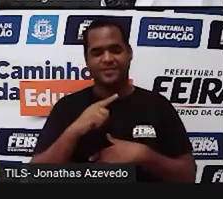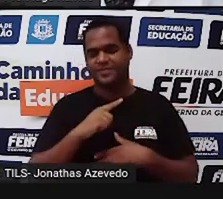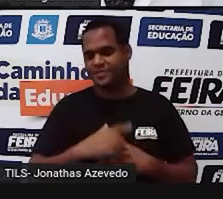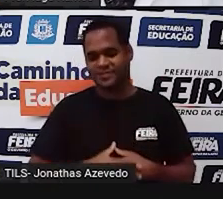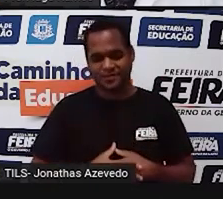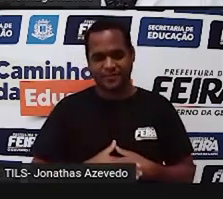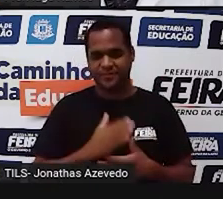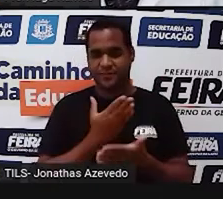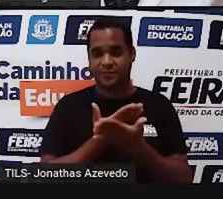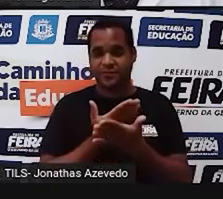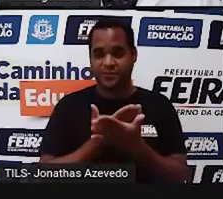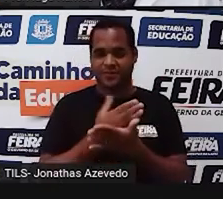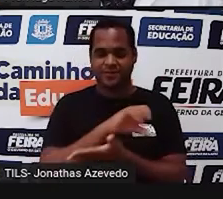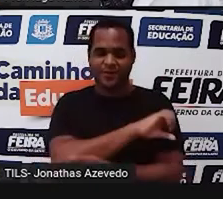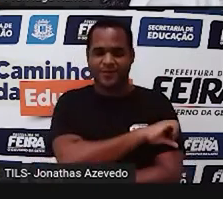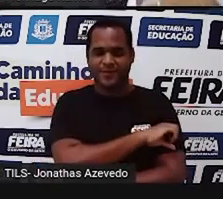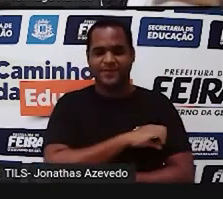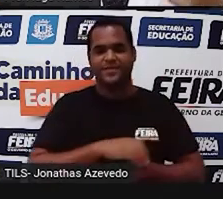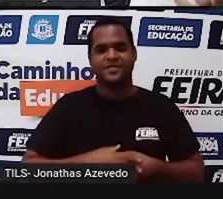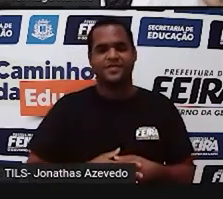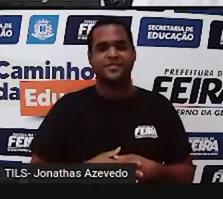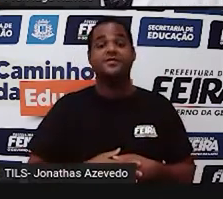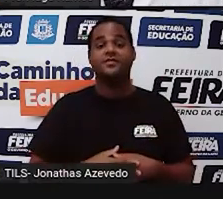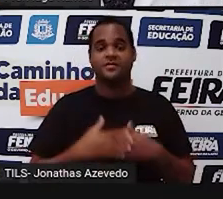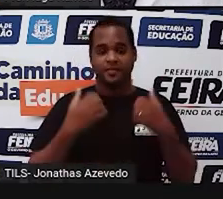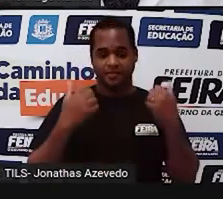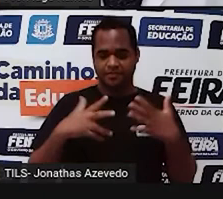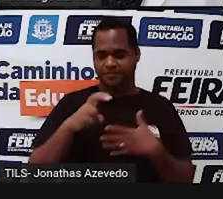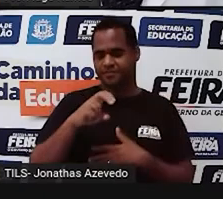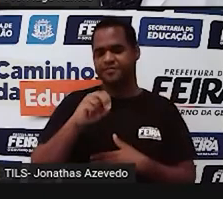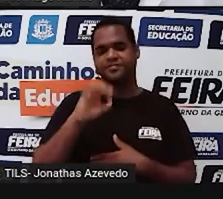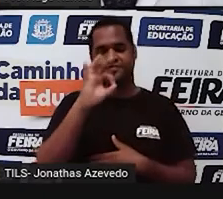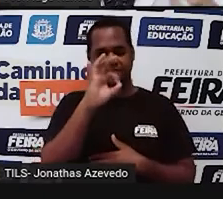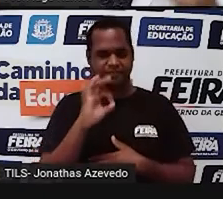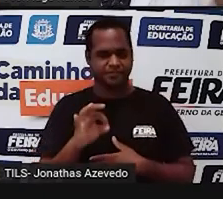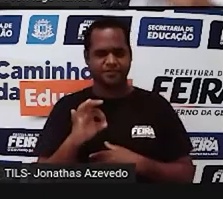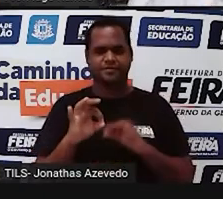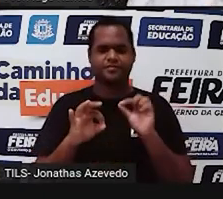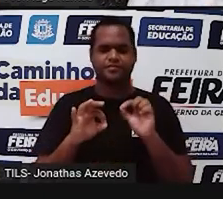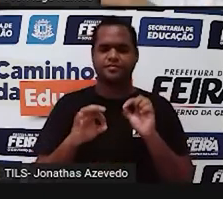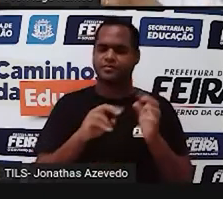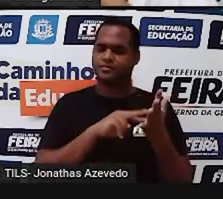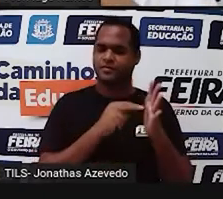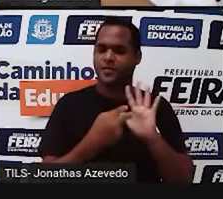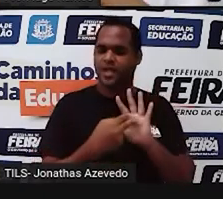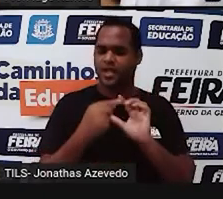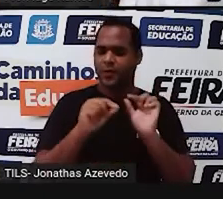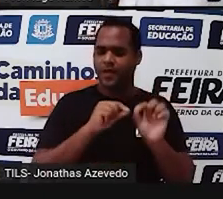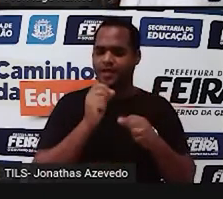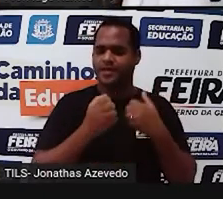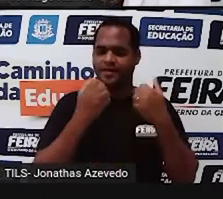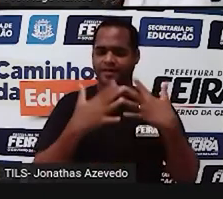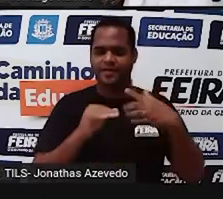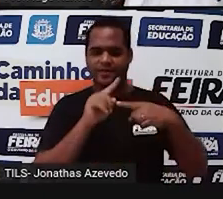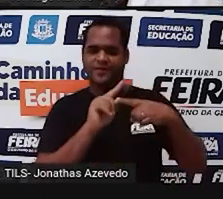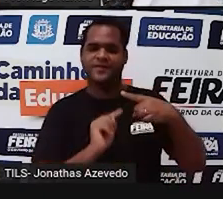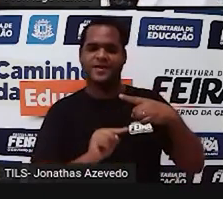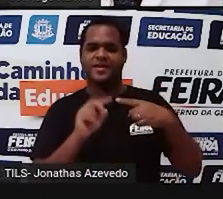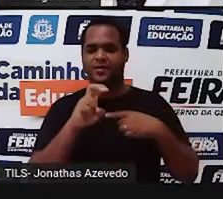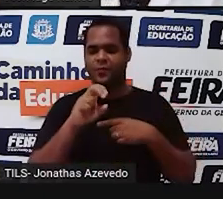ser estudante do nono ano. 50% na forma de fração 50 centésimos.